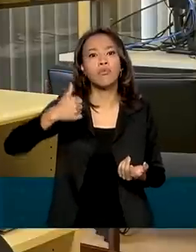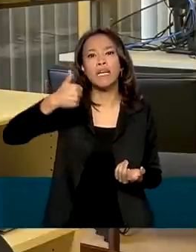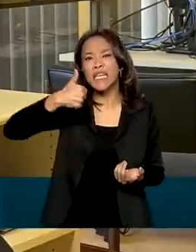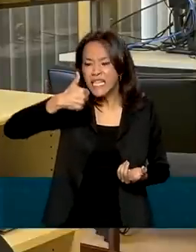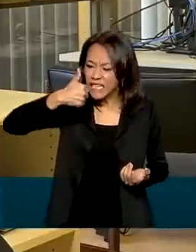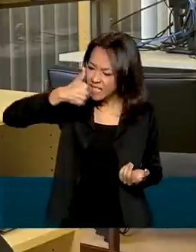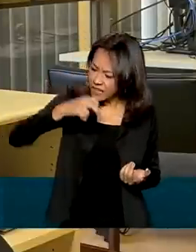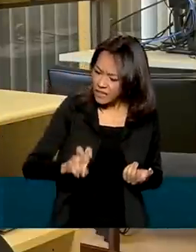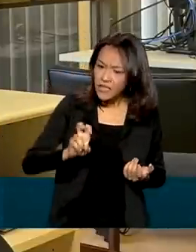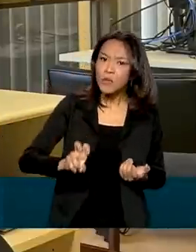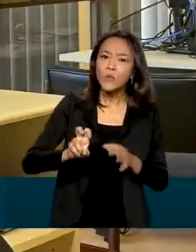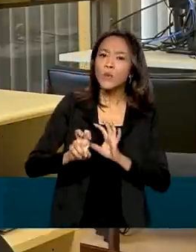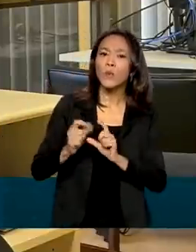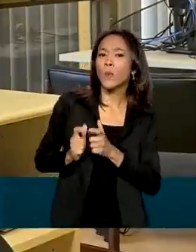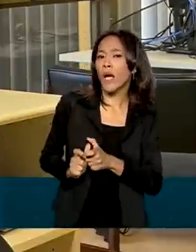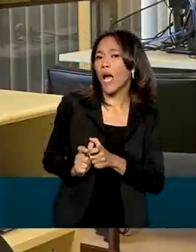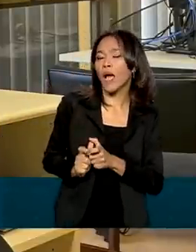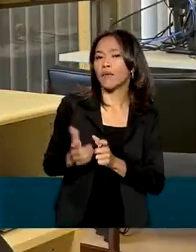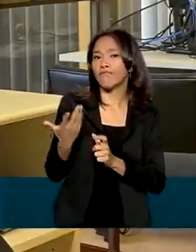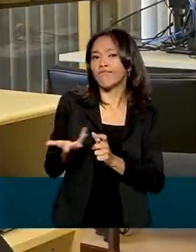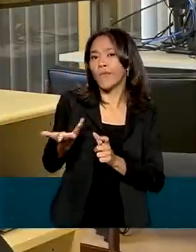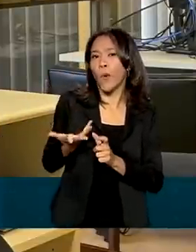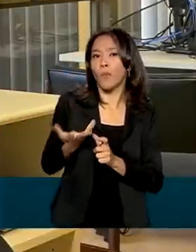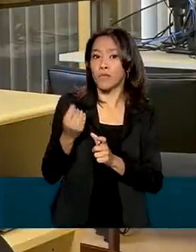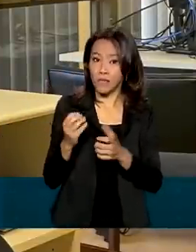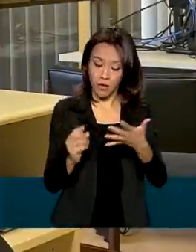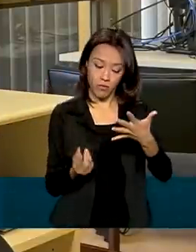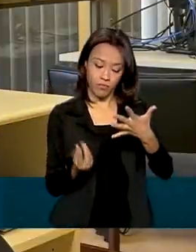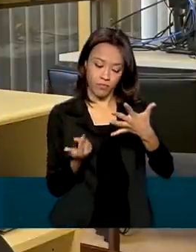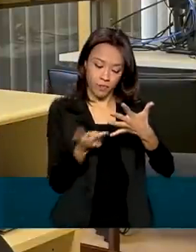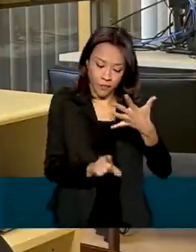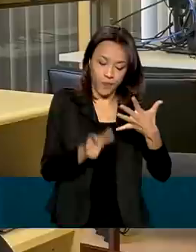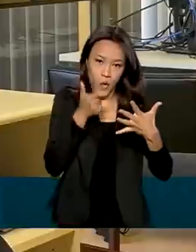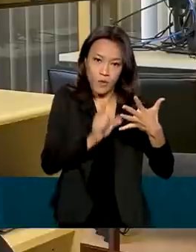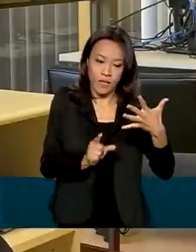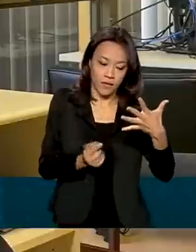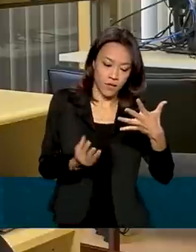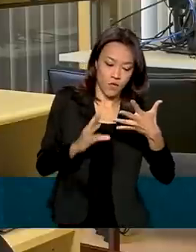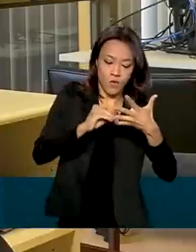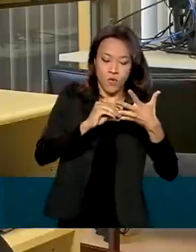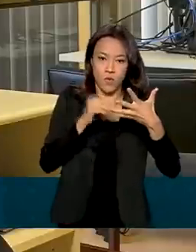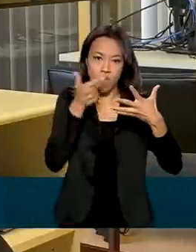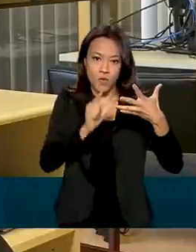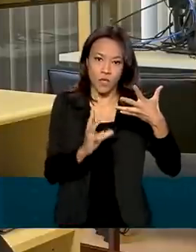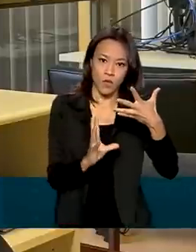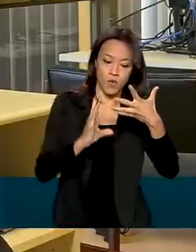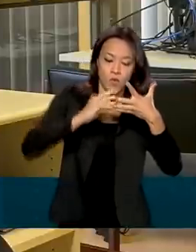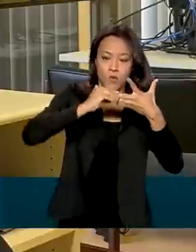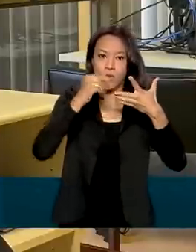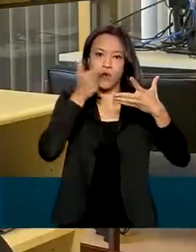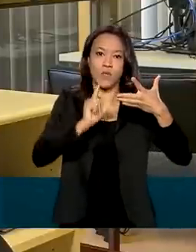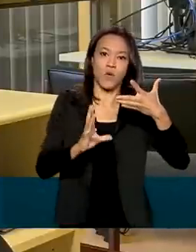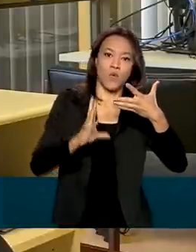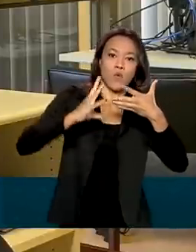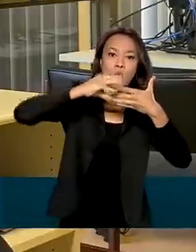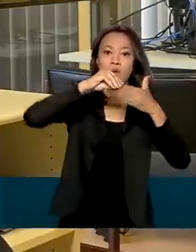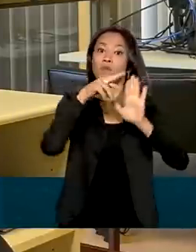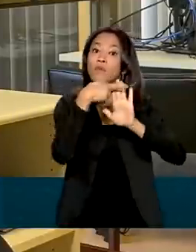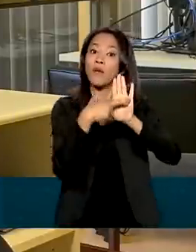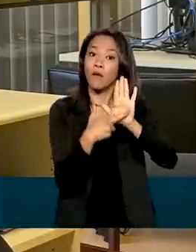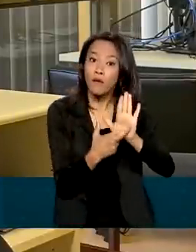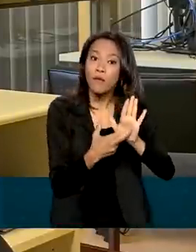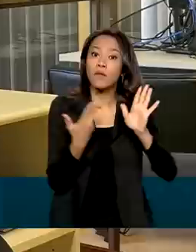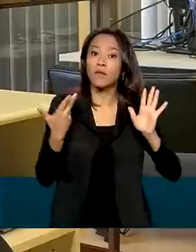Poxa, mas se eu trazer para dois procedimentos, três procedimentos, para qual posição que eu vou? Então, esse movimento,